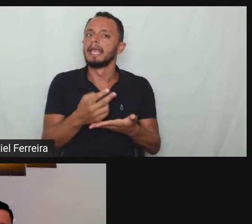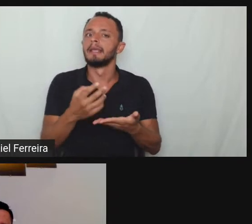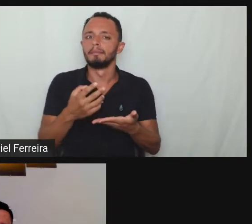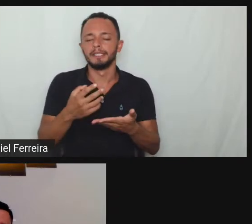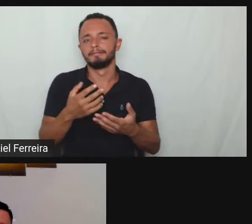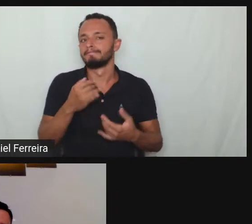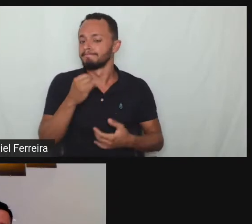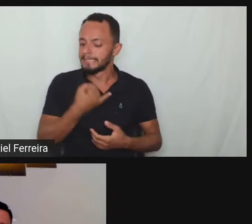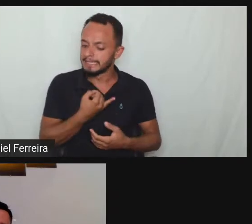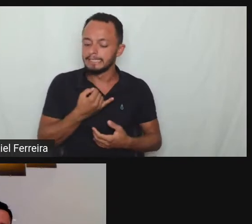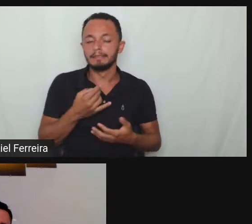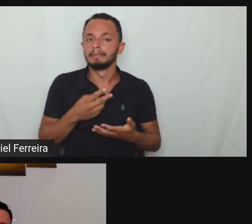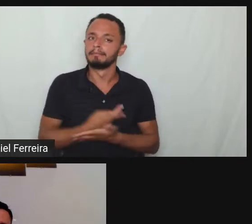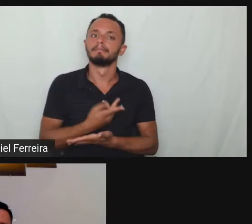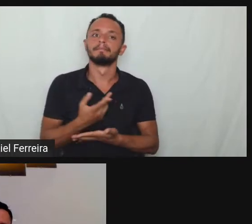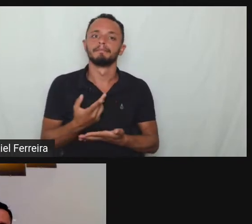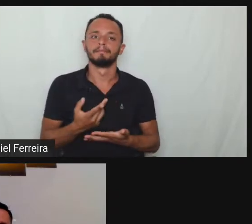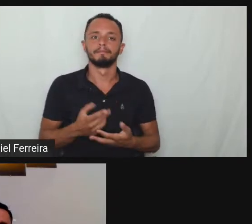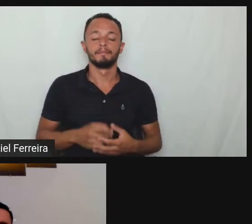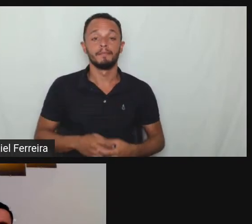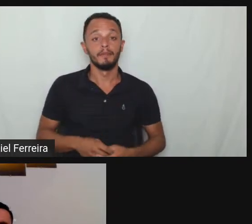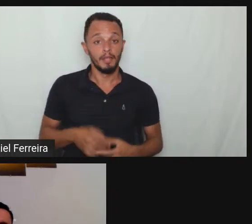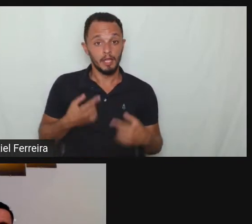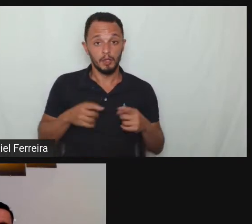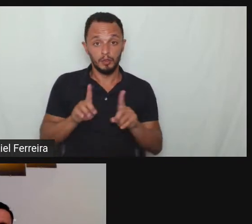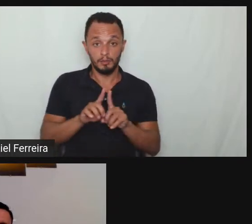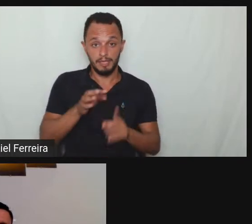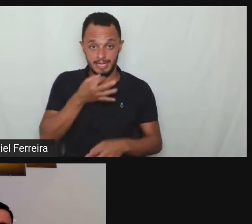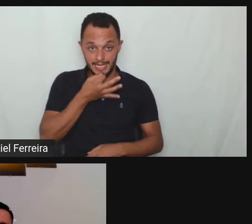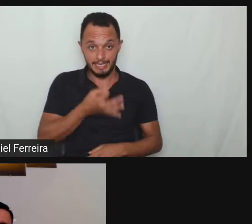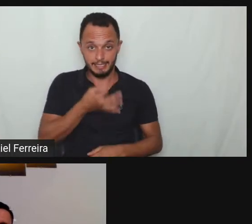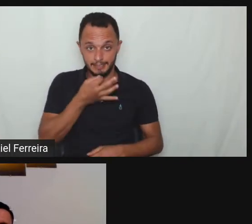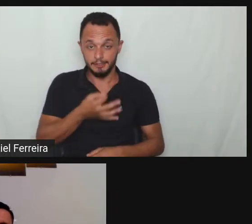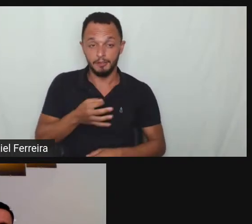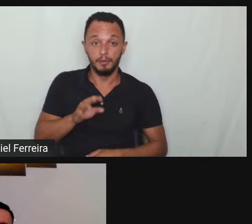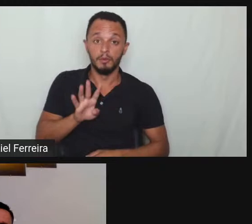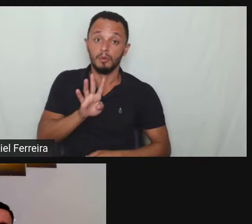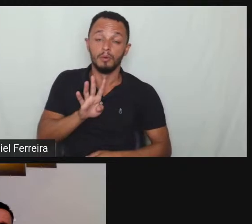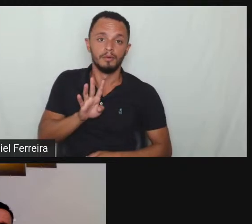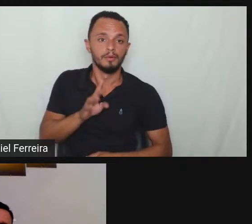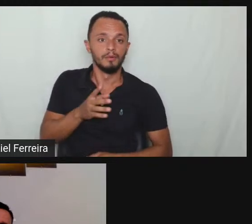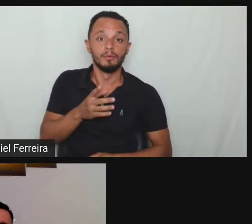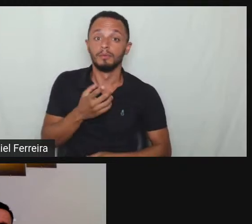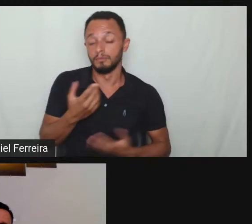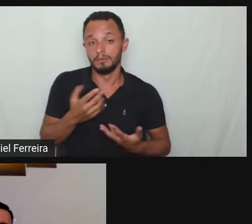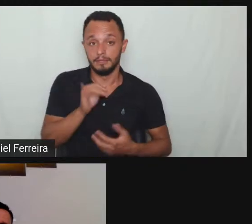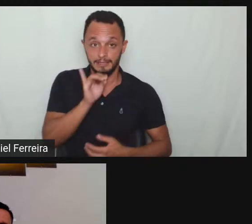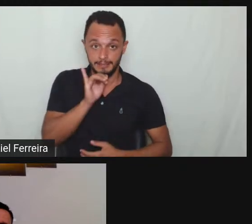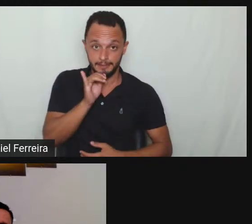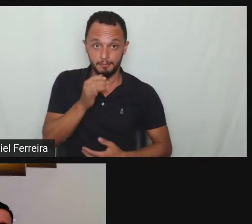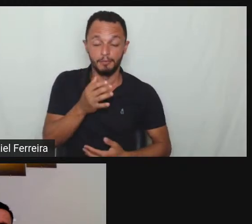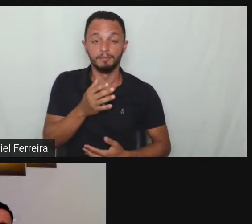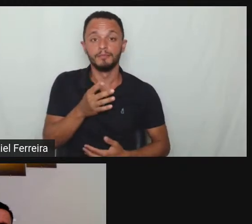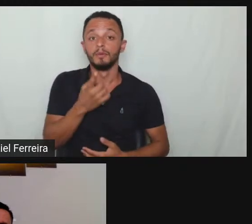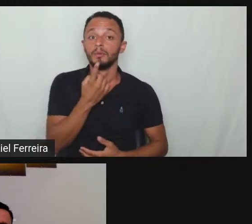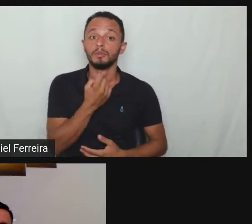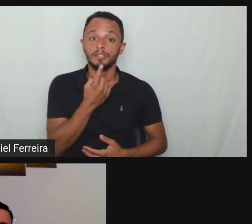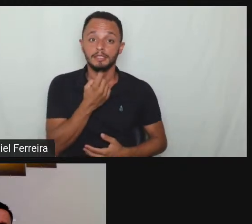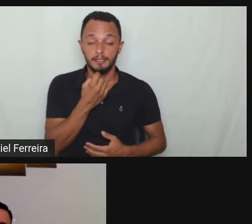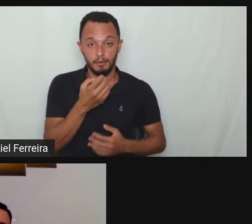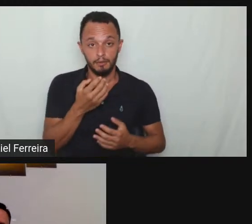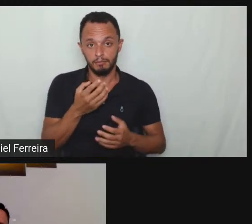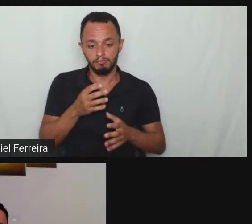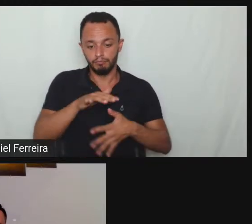muito acontece eu faço uma crítica aqui por exemplo os iels consegue comunicar isso muito bem para a comunidade surda